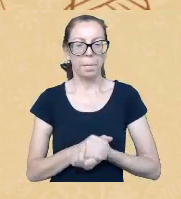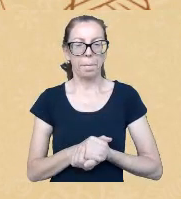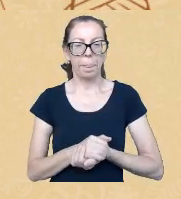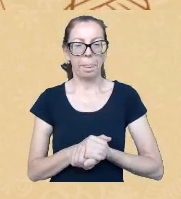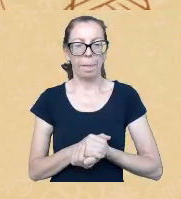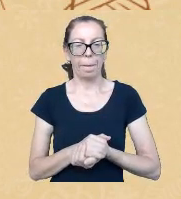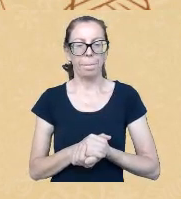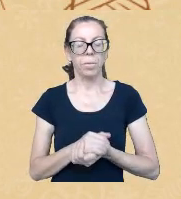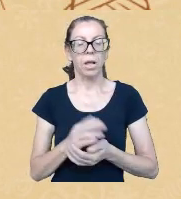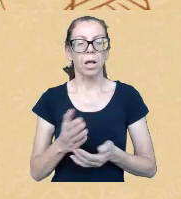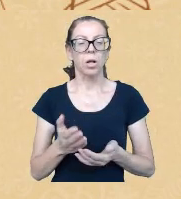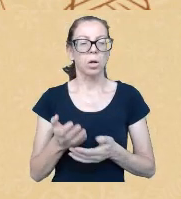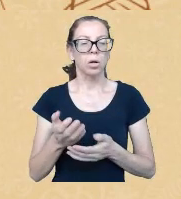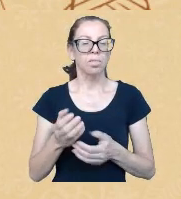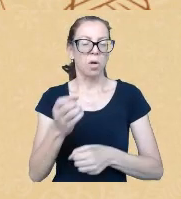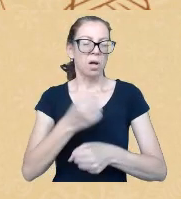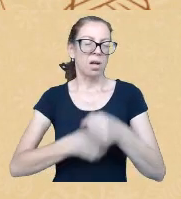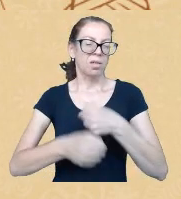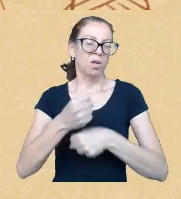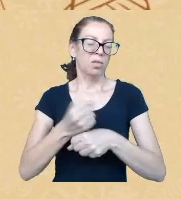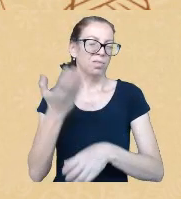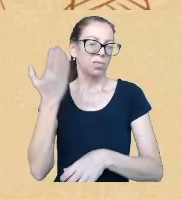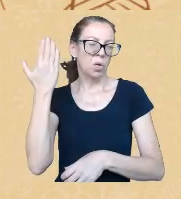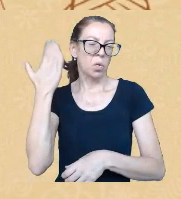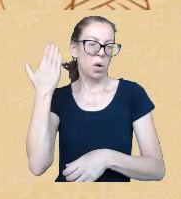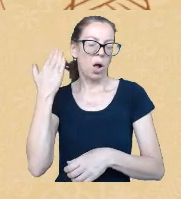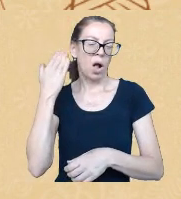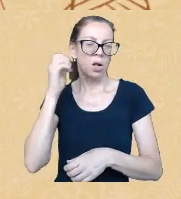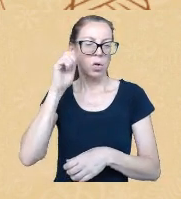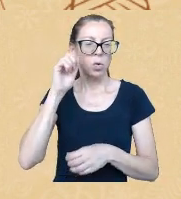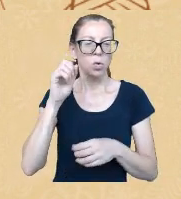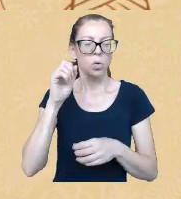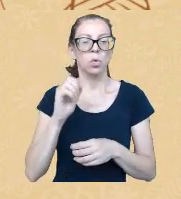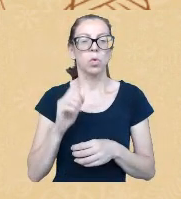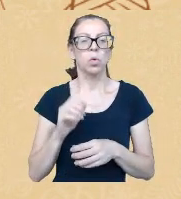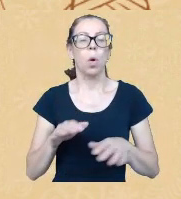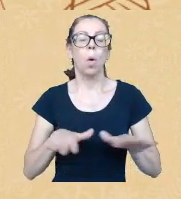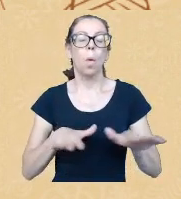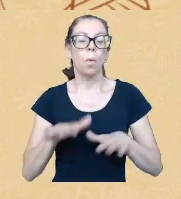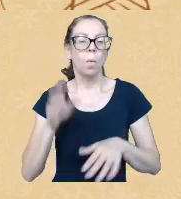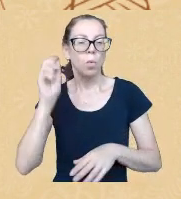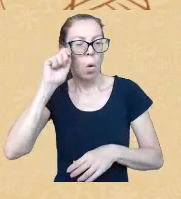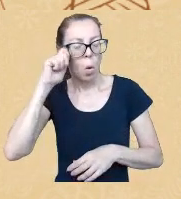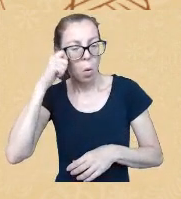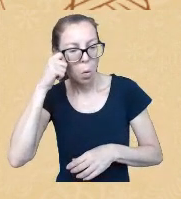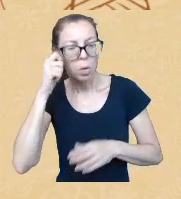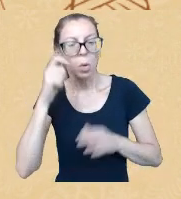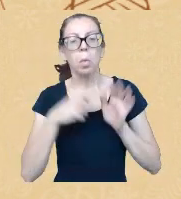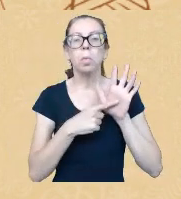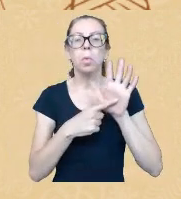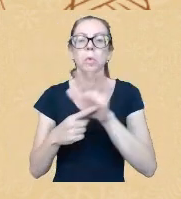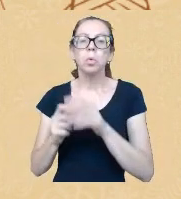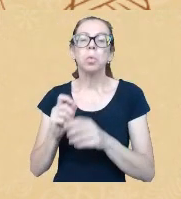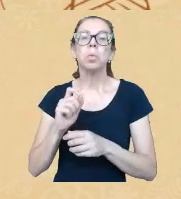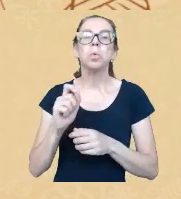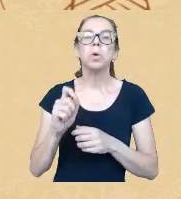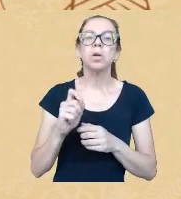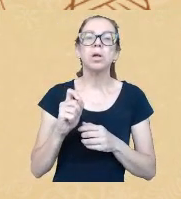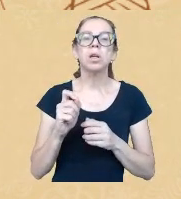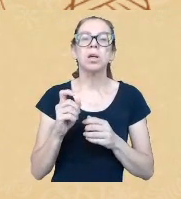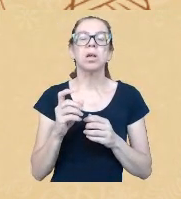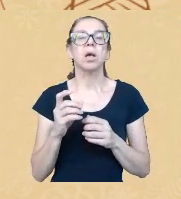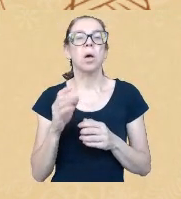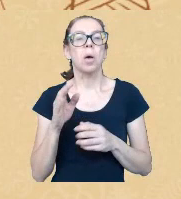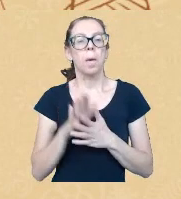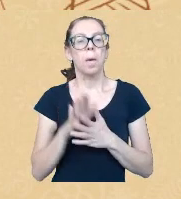um movimento negro constatou que os dados sociais da população parda e preta tinham muitas semelhanças do ponto de vista